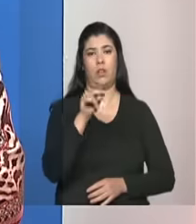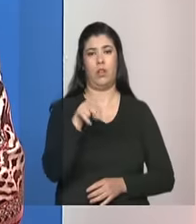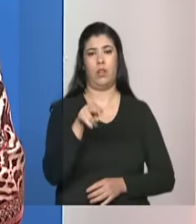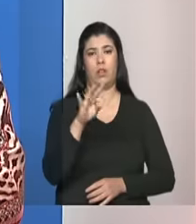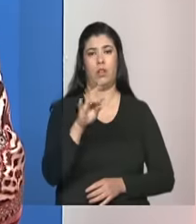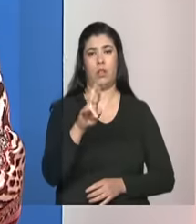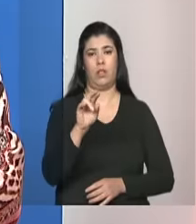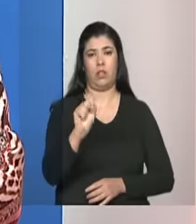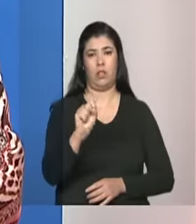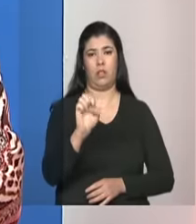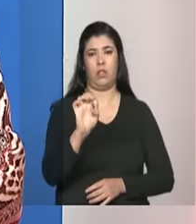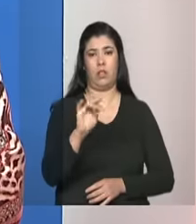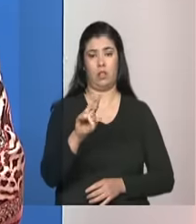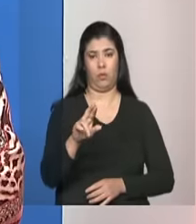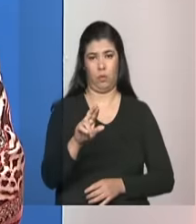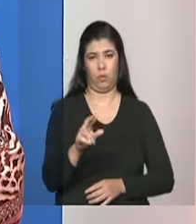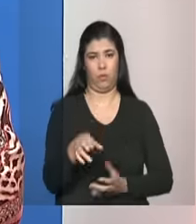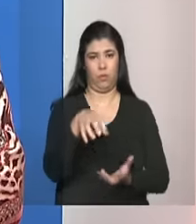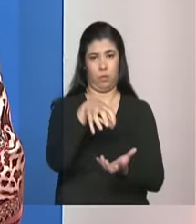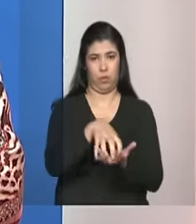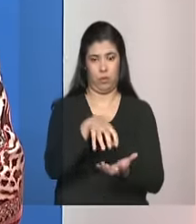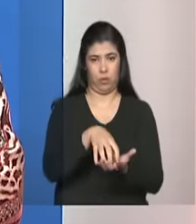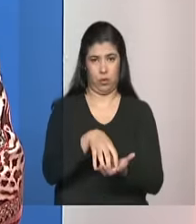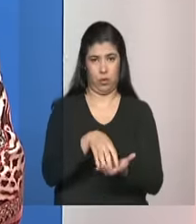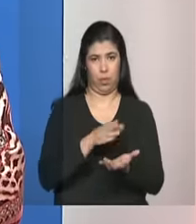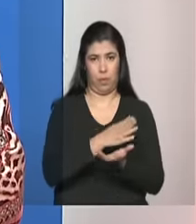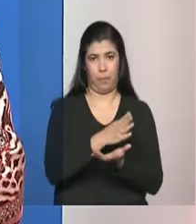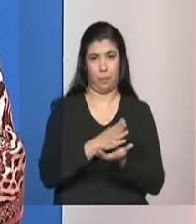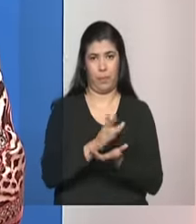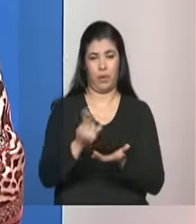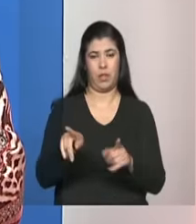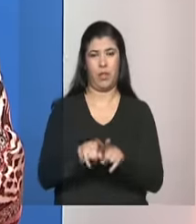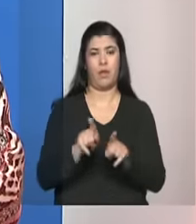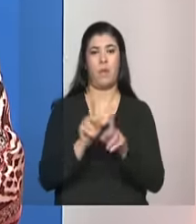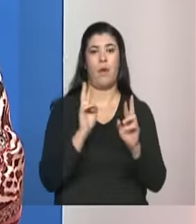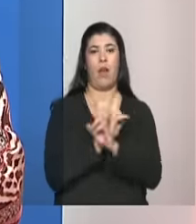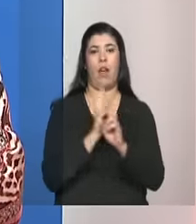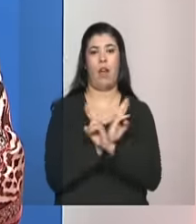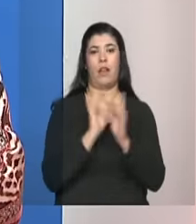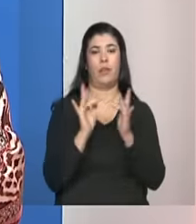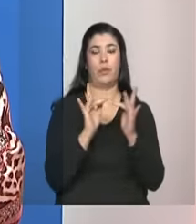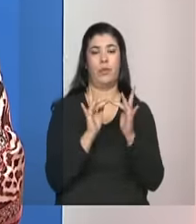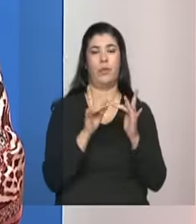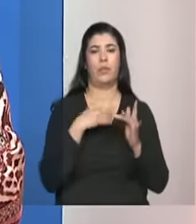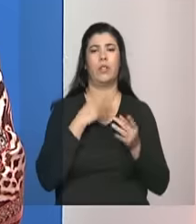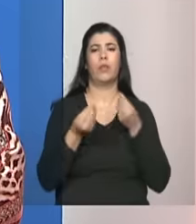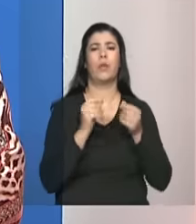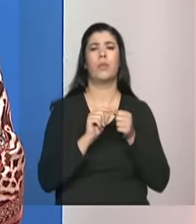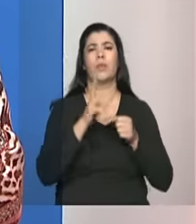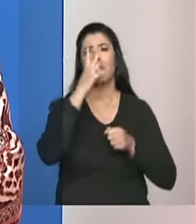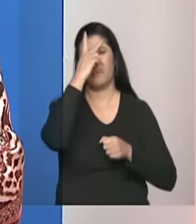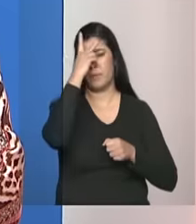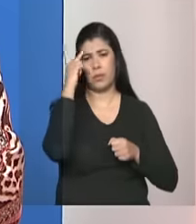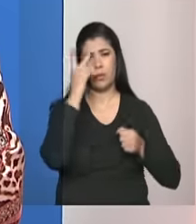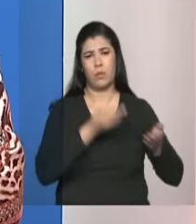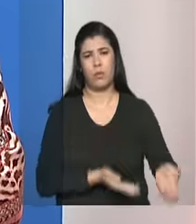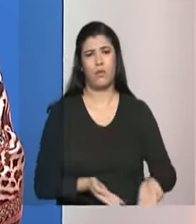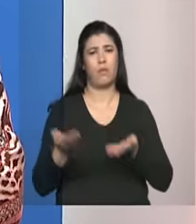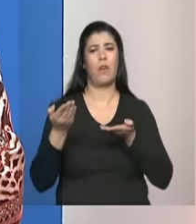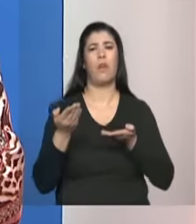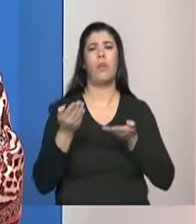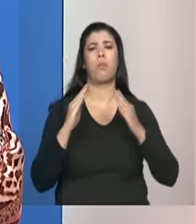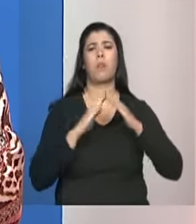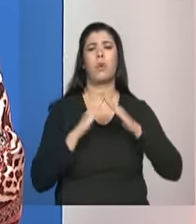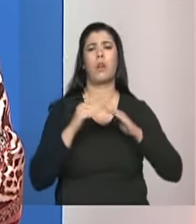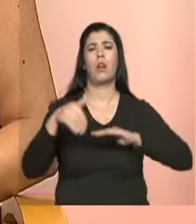rede. Justamente por como eu tentei dizer no primeiro bloco, o que leva as pessoas para as ruas são multifatores, são